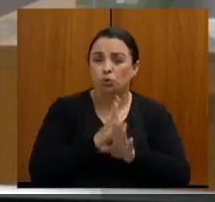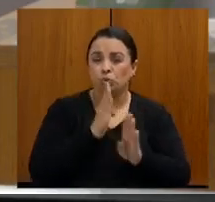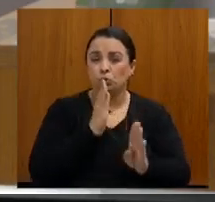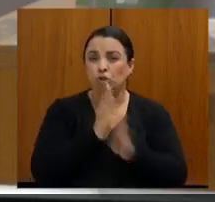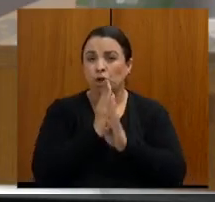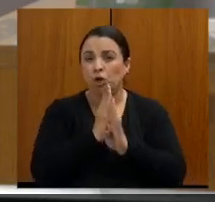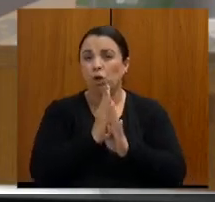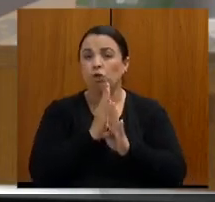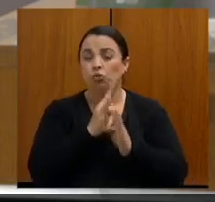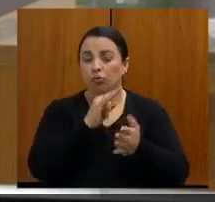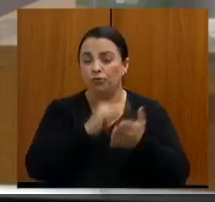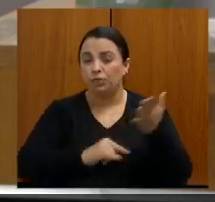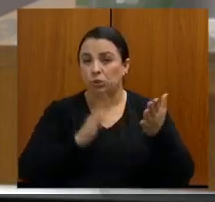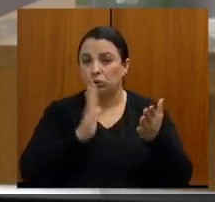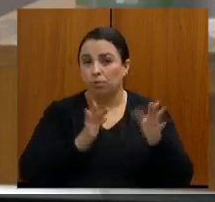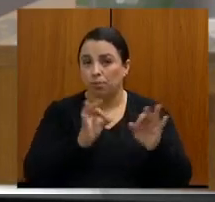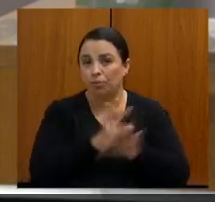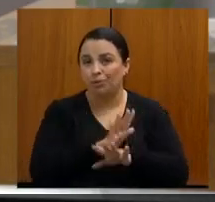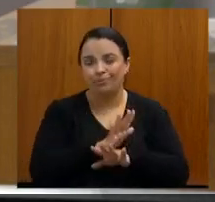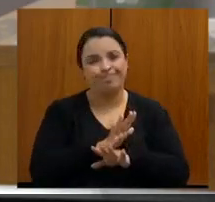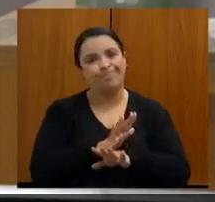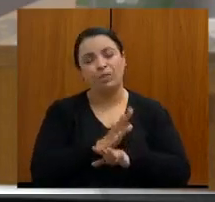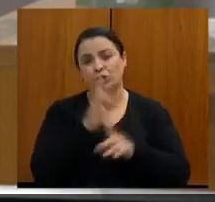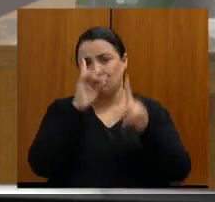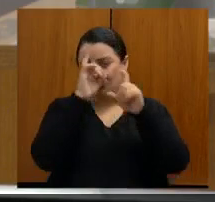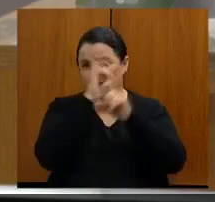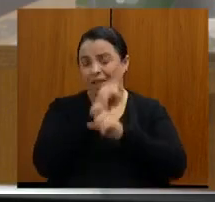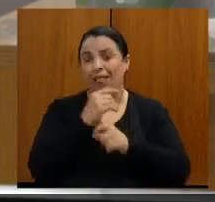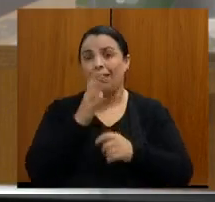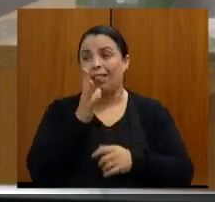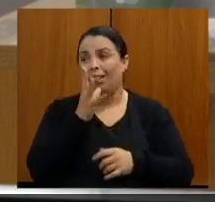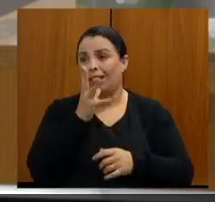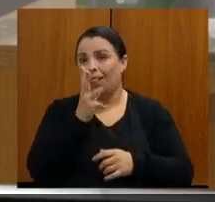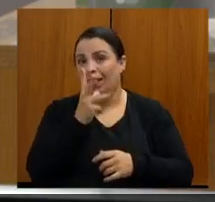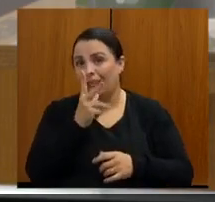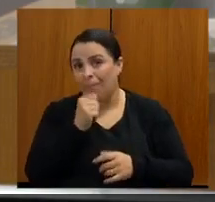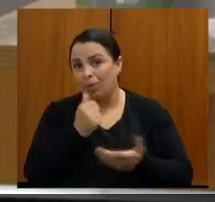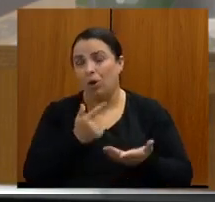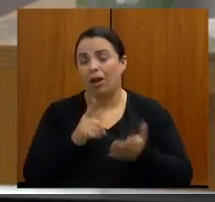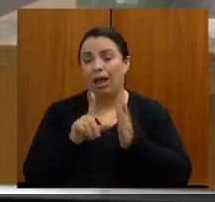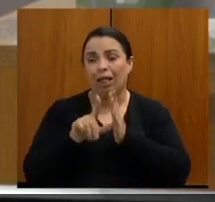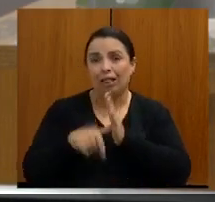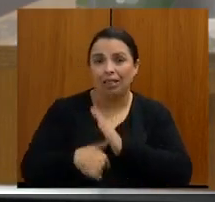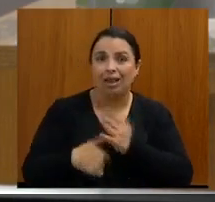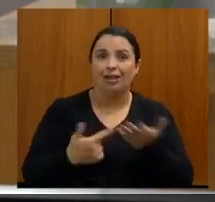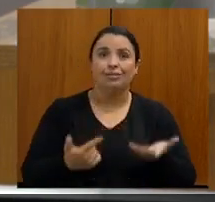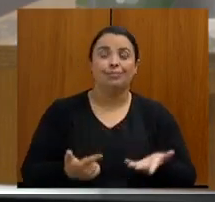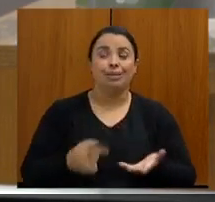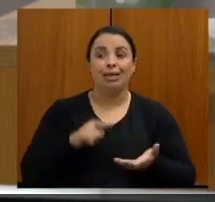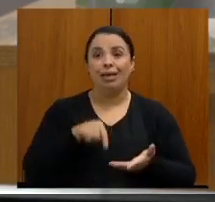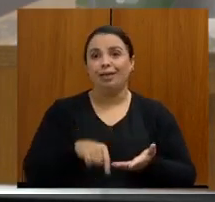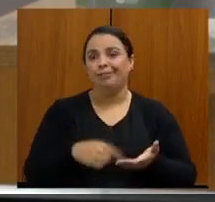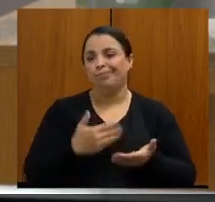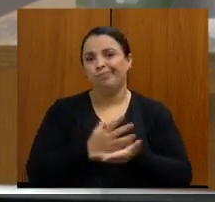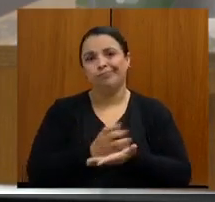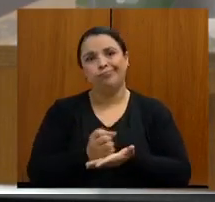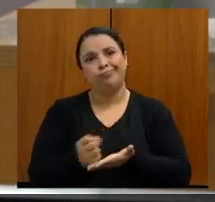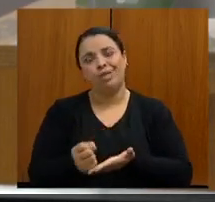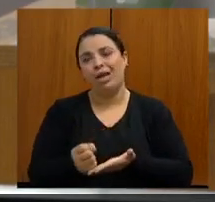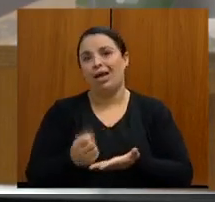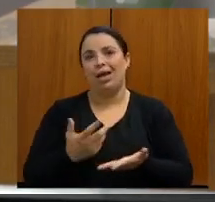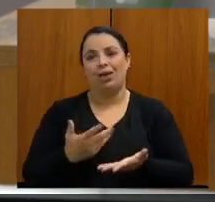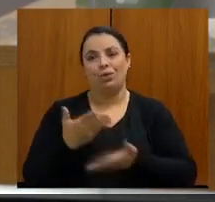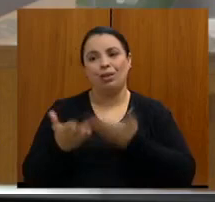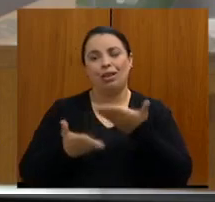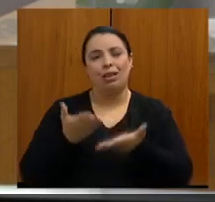e pouco se pode fazer por aquele paciente. Então, essa é a impressão também do Ministério